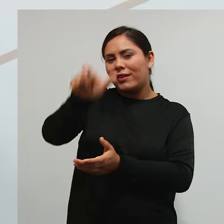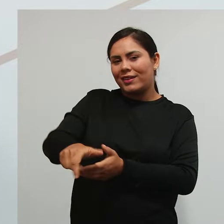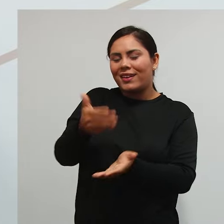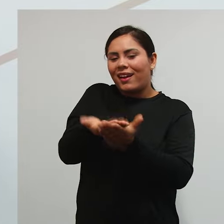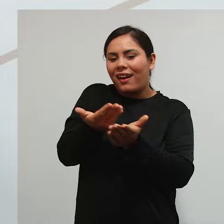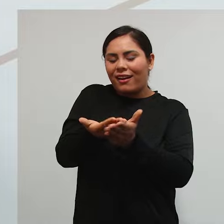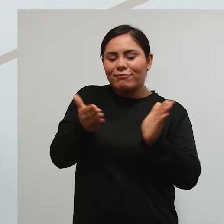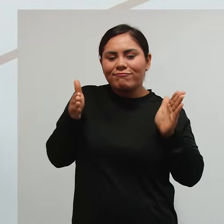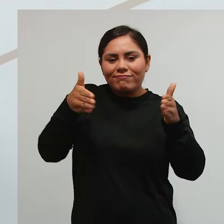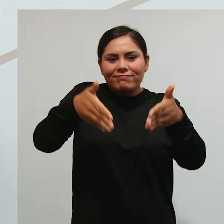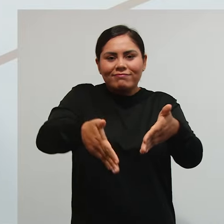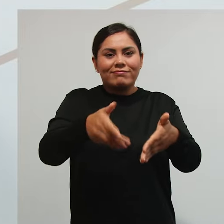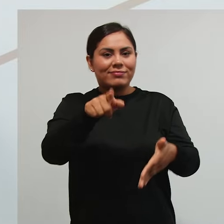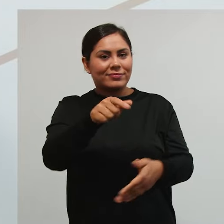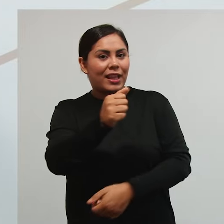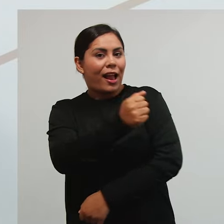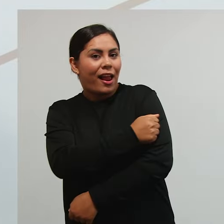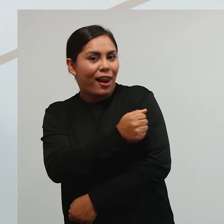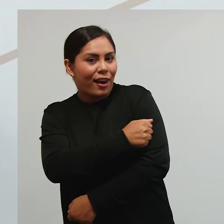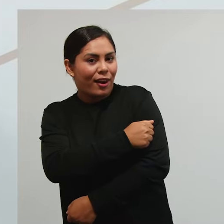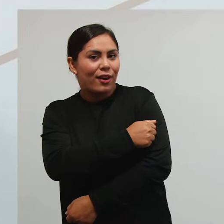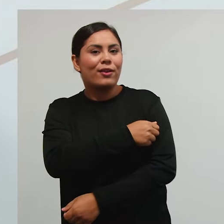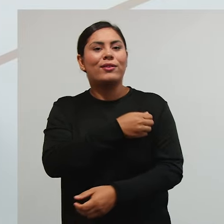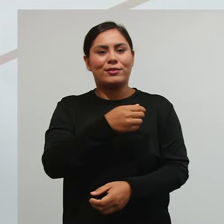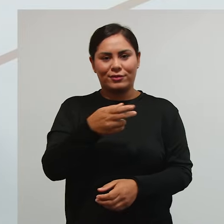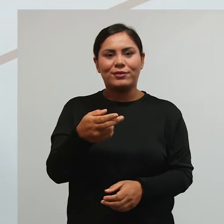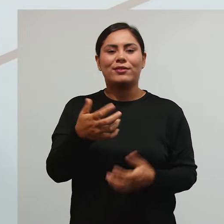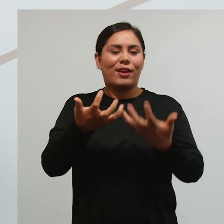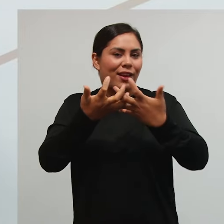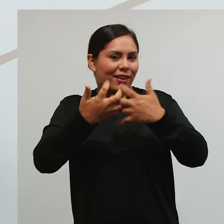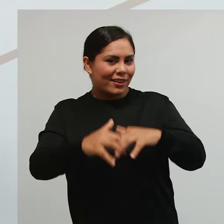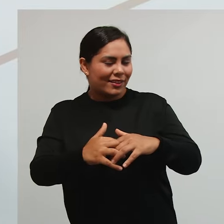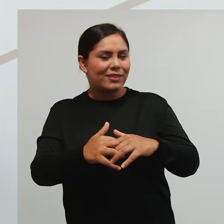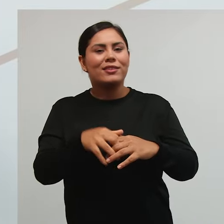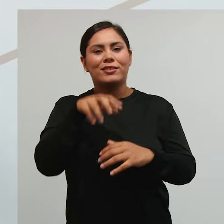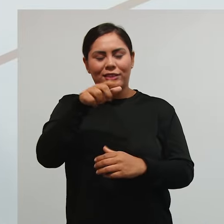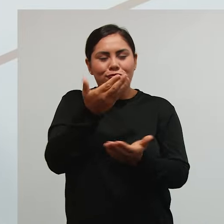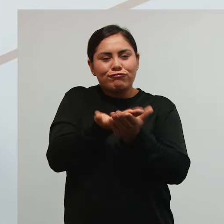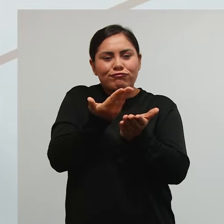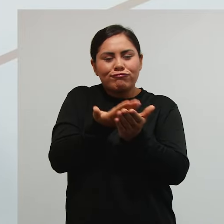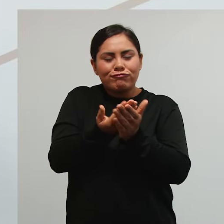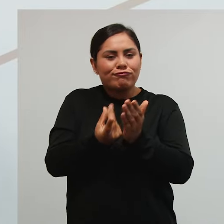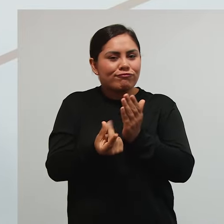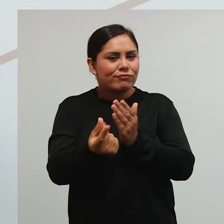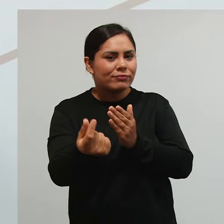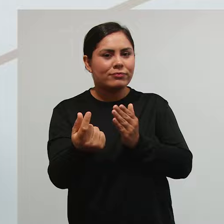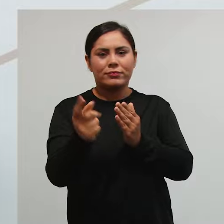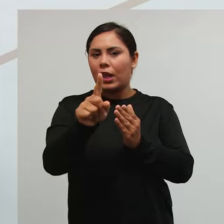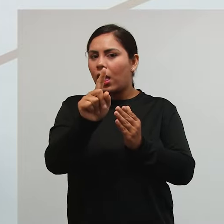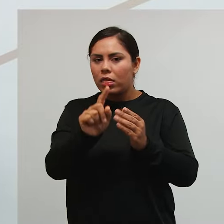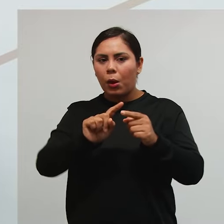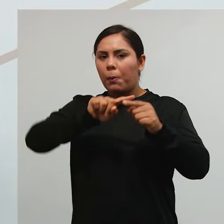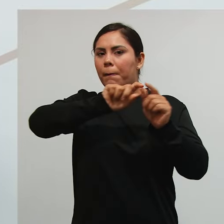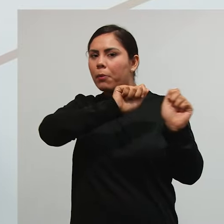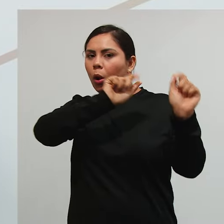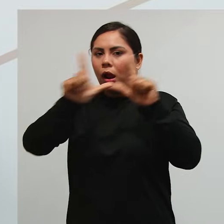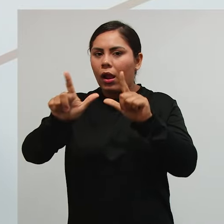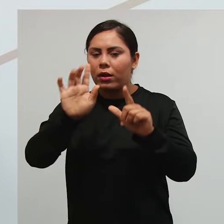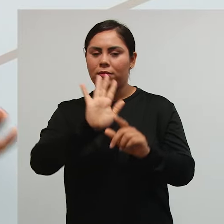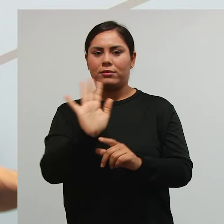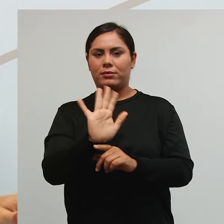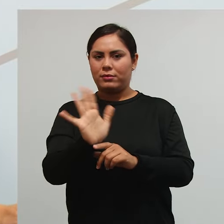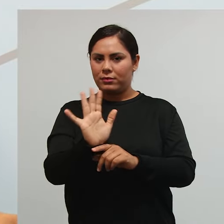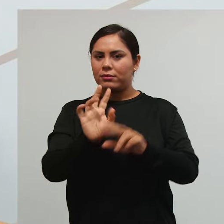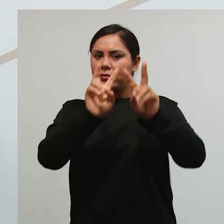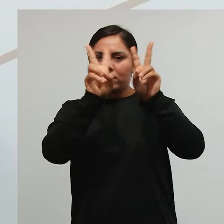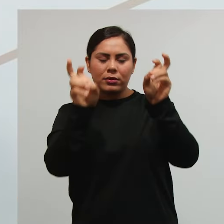estudiosa, aluno do IFRO, que eu sei, que é sempre muito estudioso, não pula a doutrina.